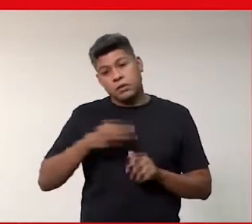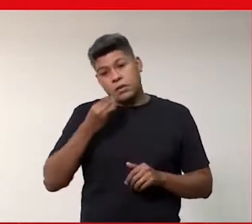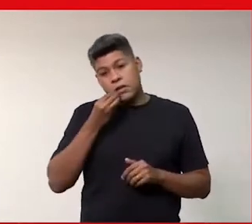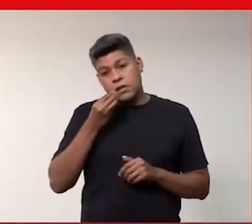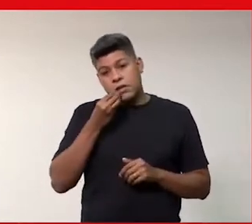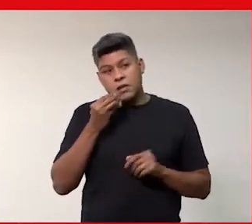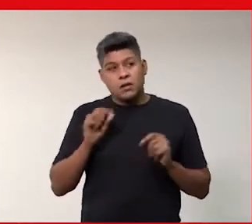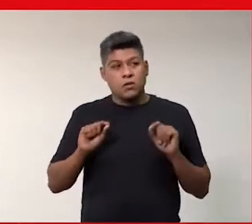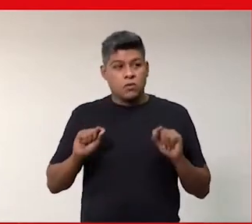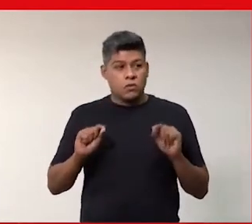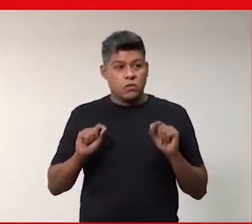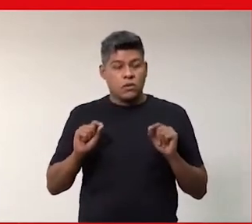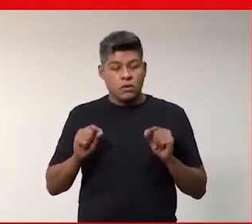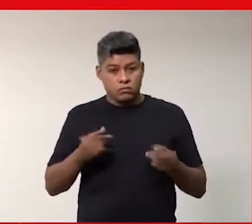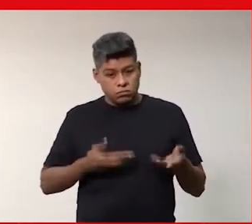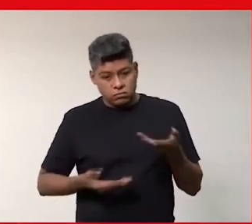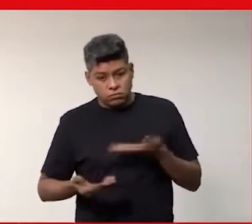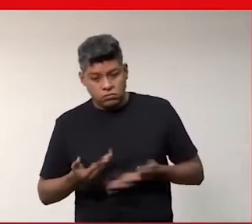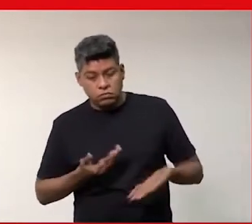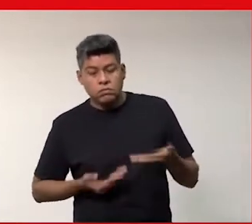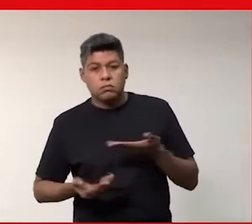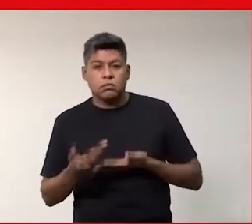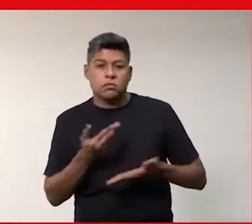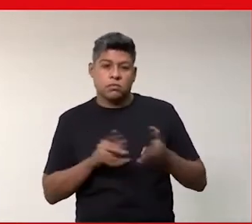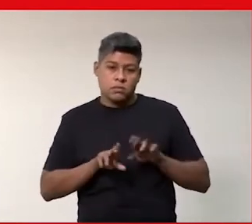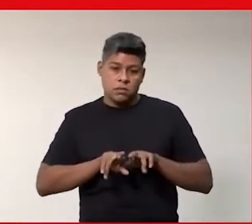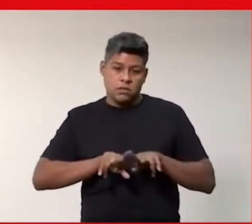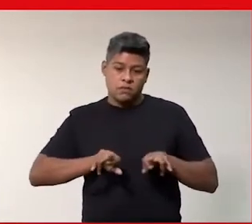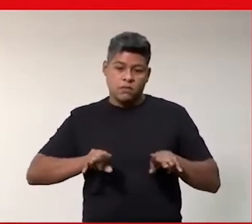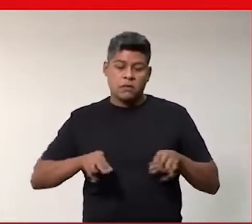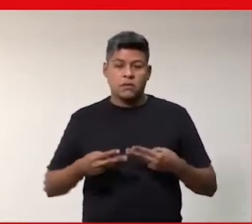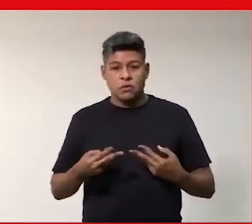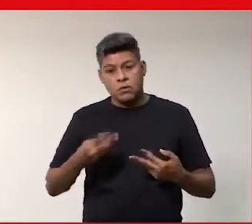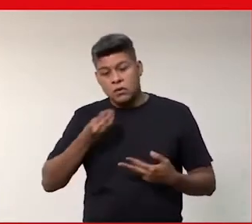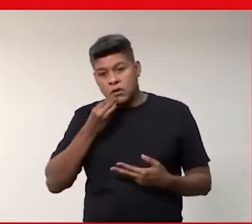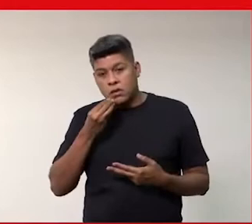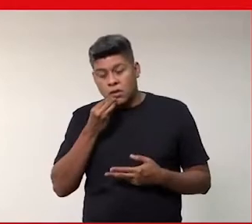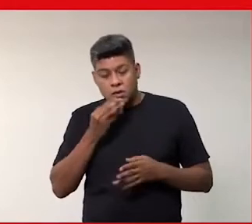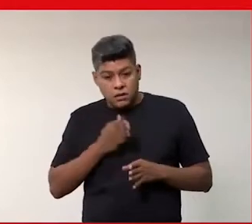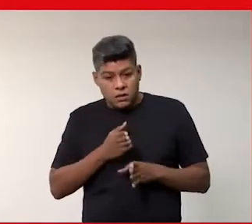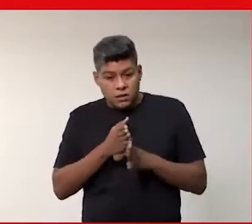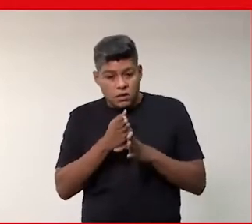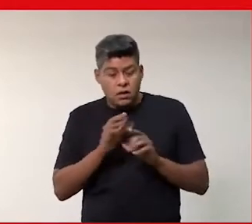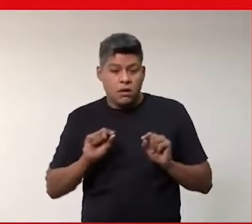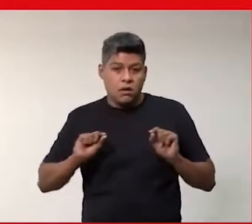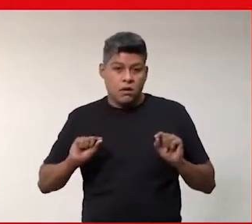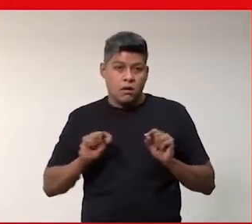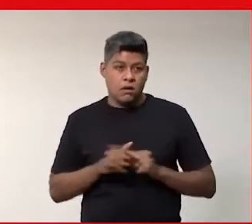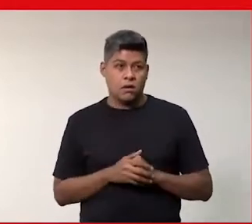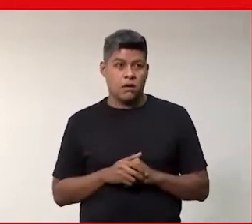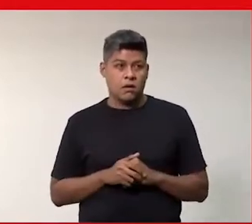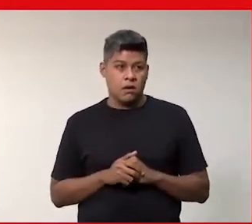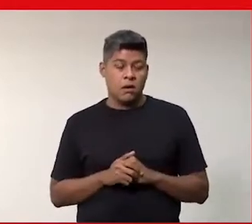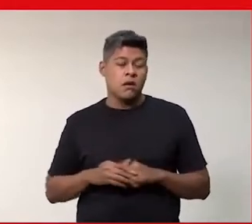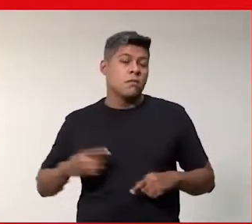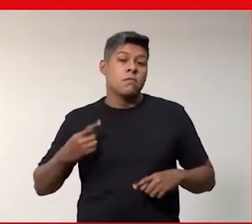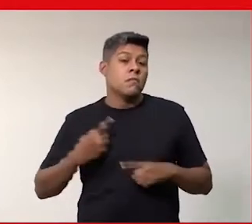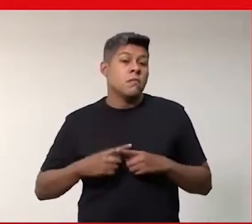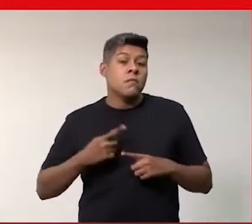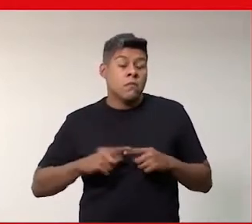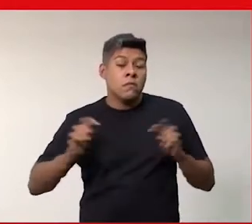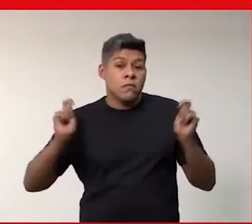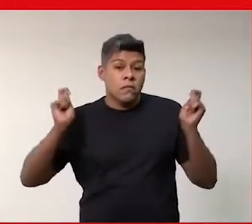permear, né, as mais diversas áreas e tentar descobrir por que a gente